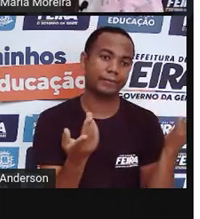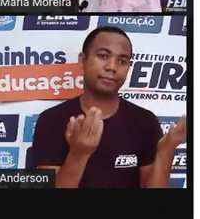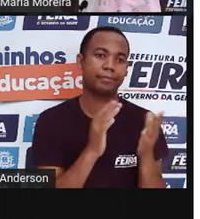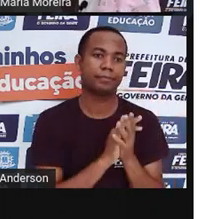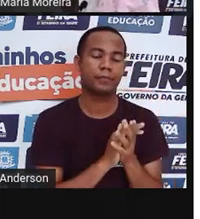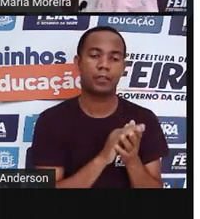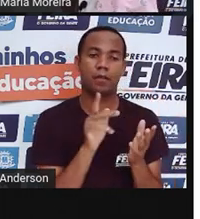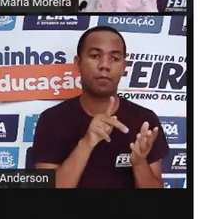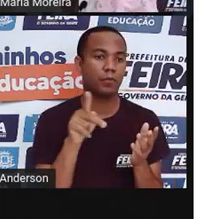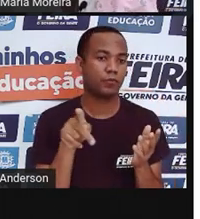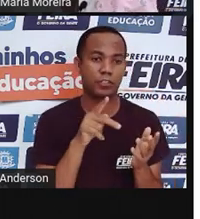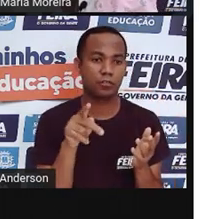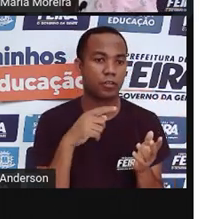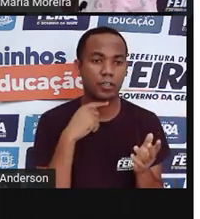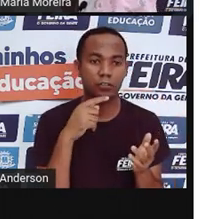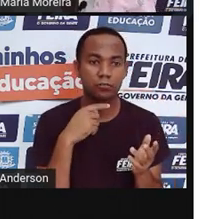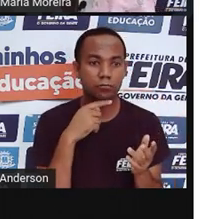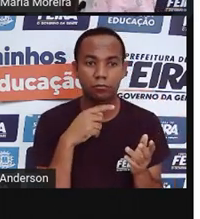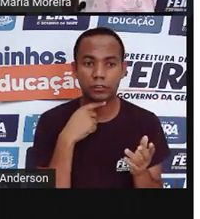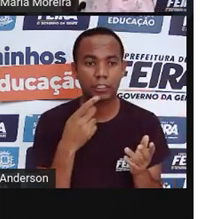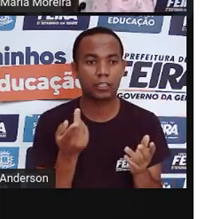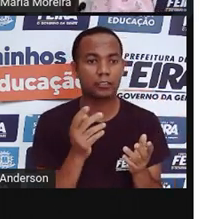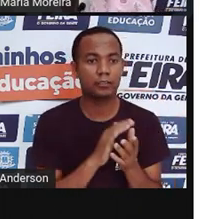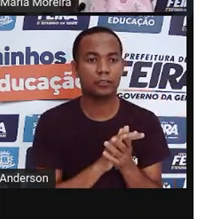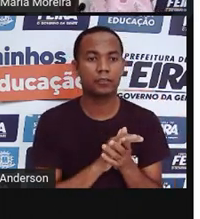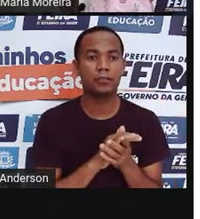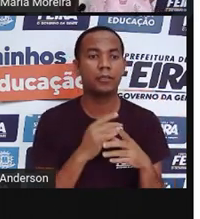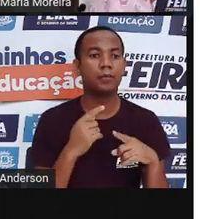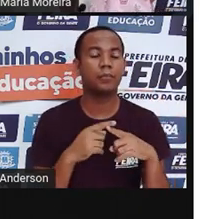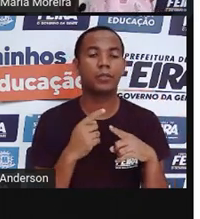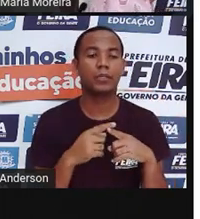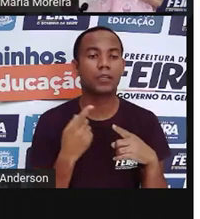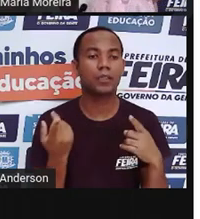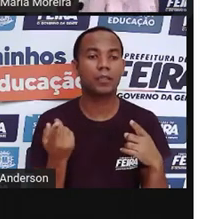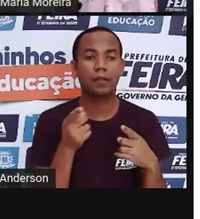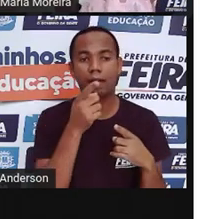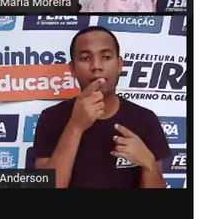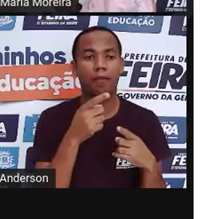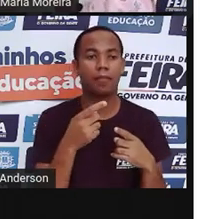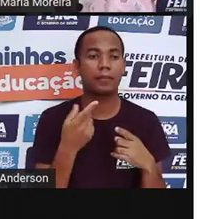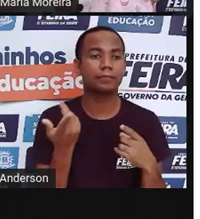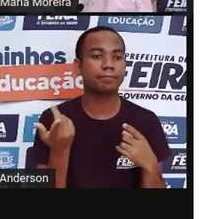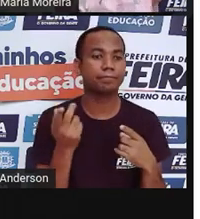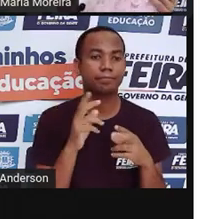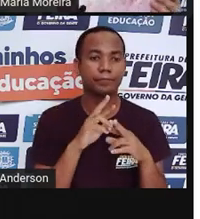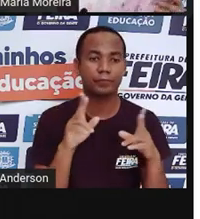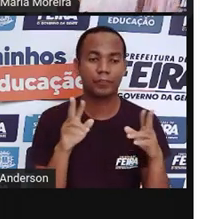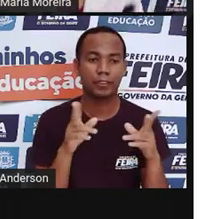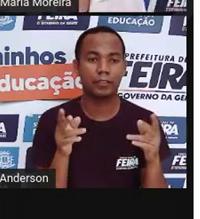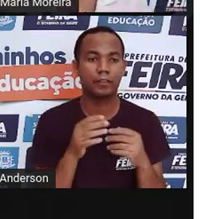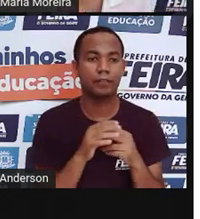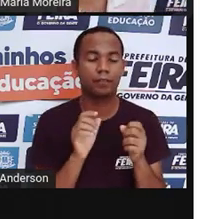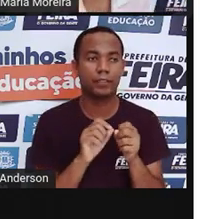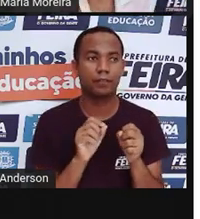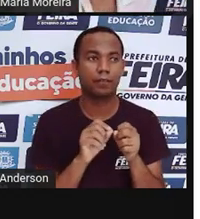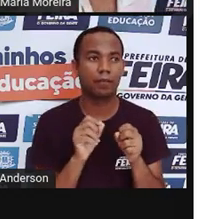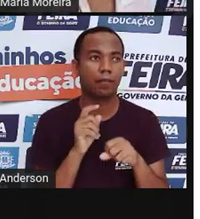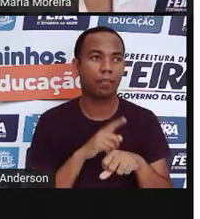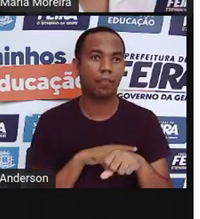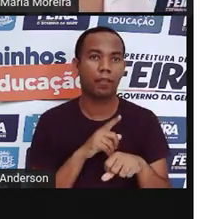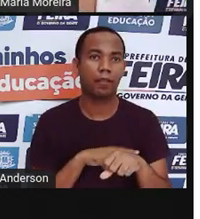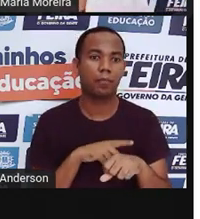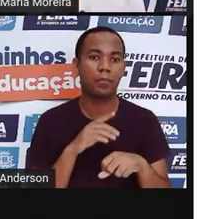A Pró não vai conseguir fazer uma boneca dessa, porque ela não tem como fazer uma coisa dessa de plástico. Já essa, a Pró teve como fazer e levou muito mais tempo.